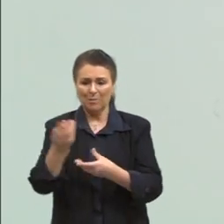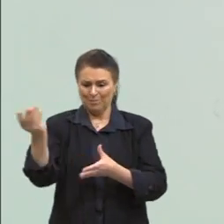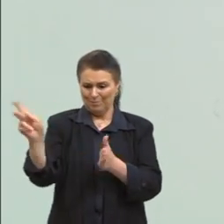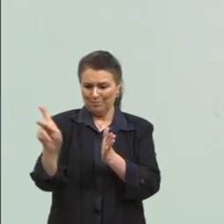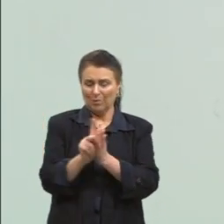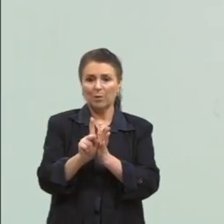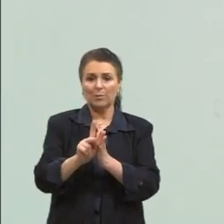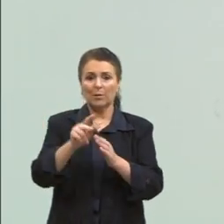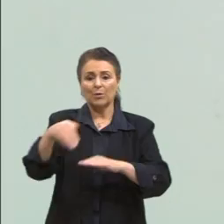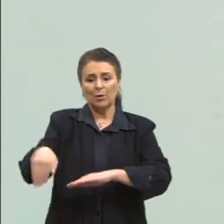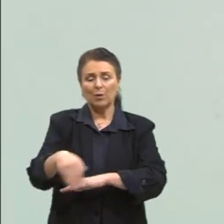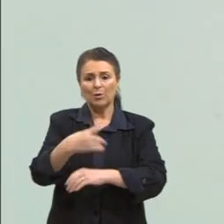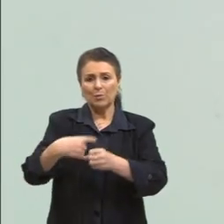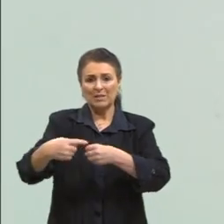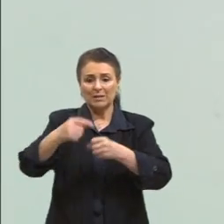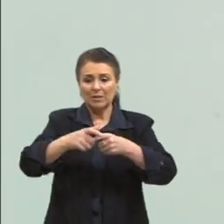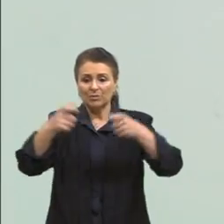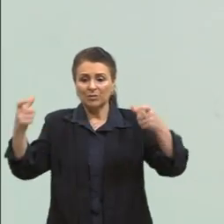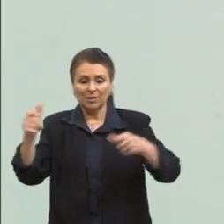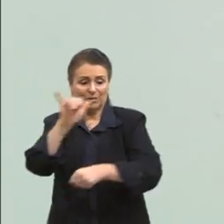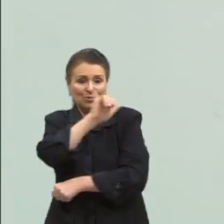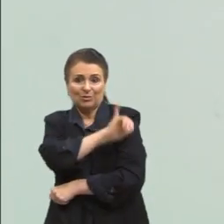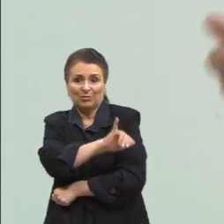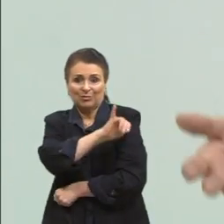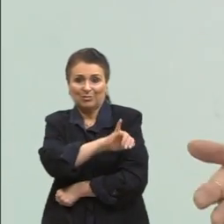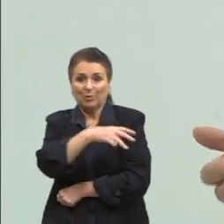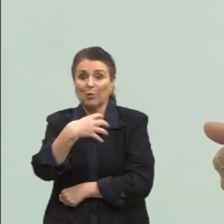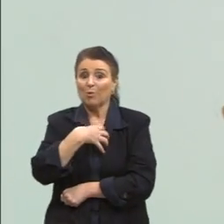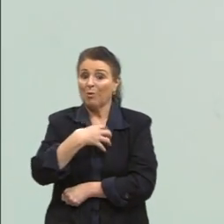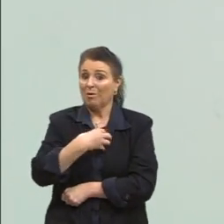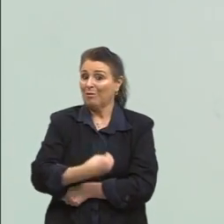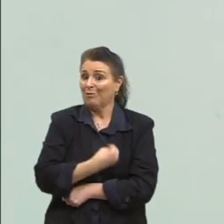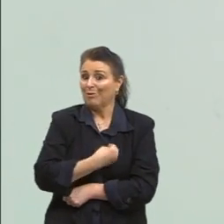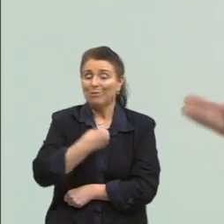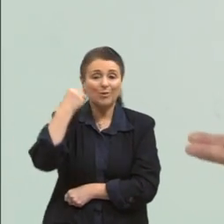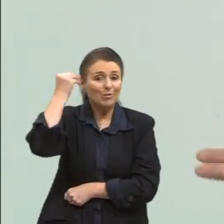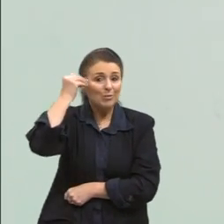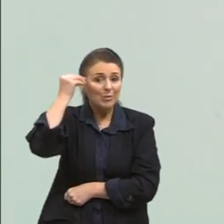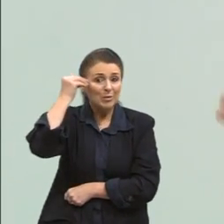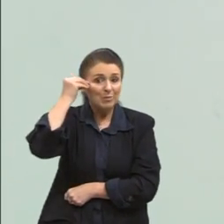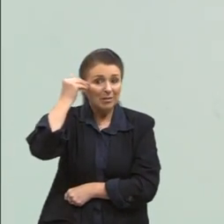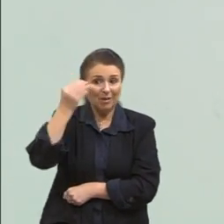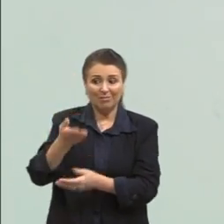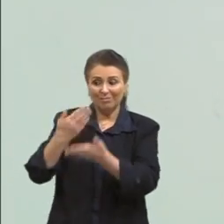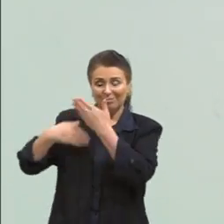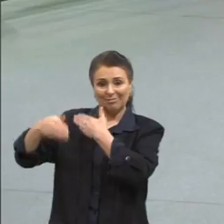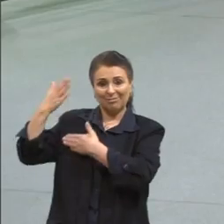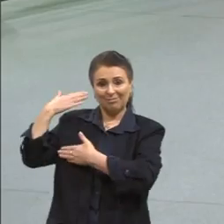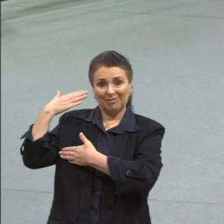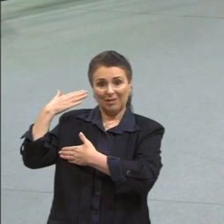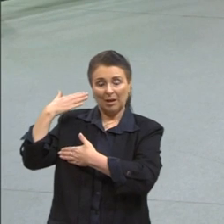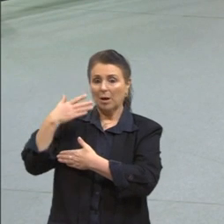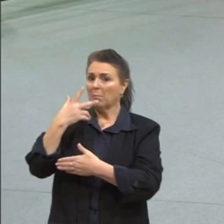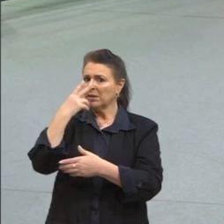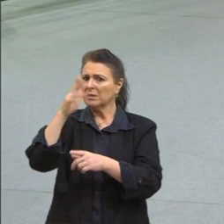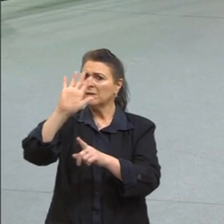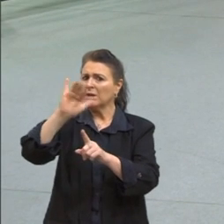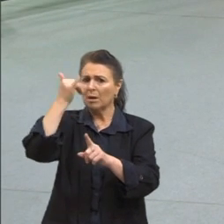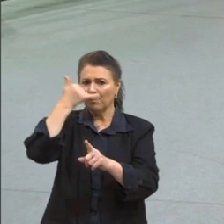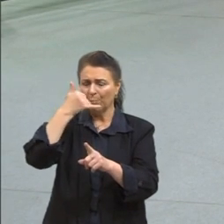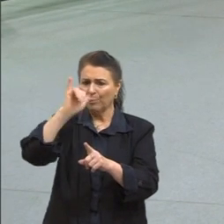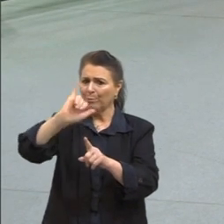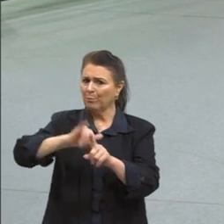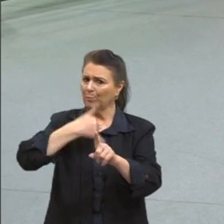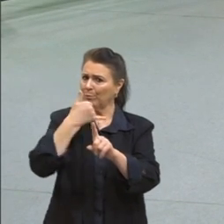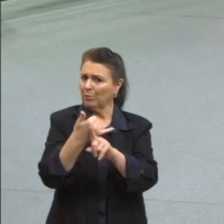Ela passa por situações bem terríveis. Na época, acho que a Clarice Lispector dizia que seria bullying. Ela passou por bullying o tempo todo.